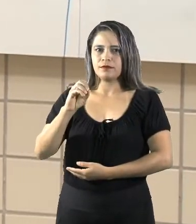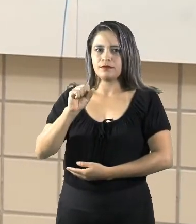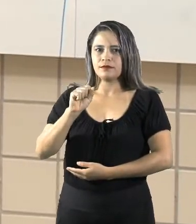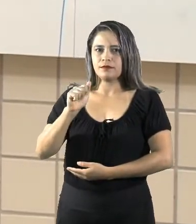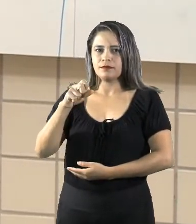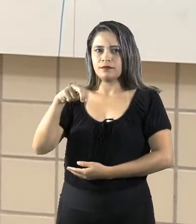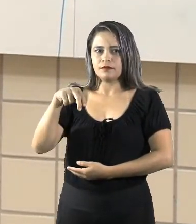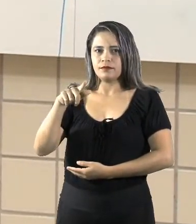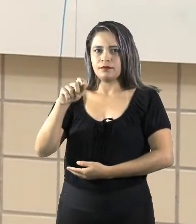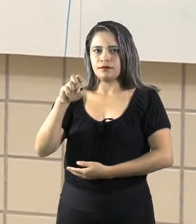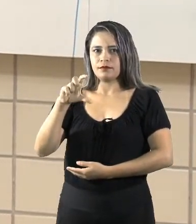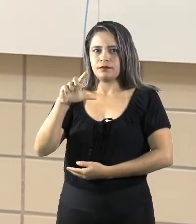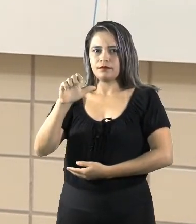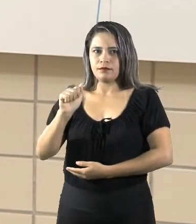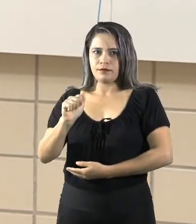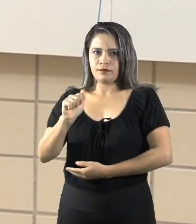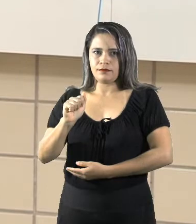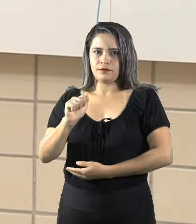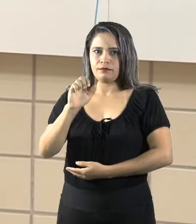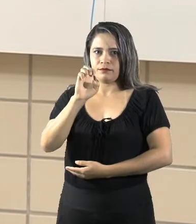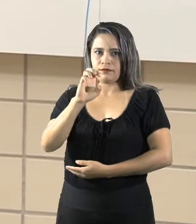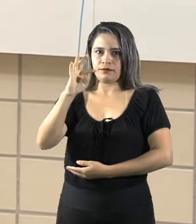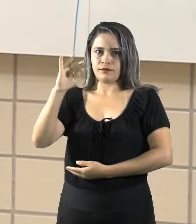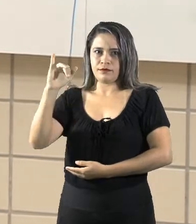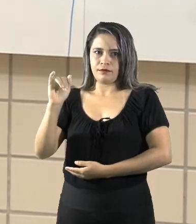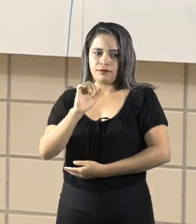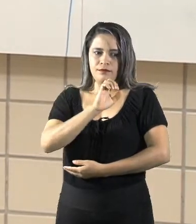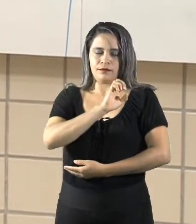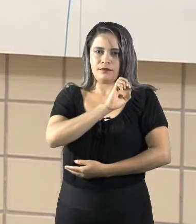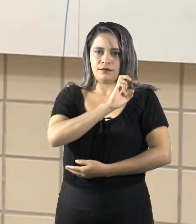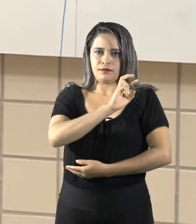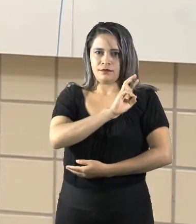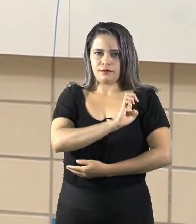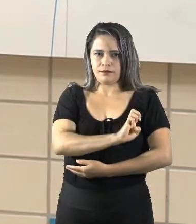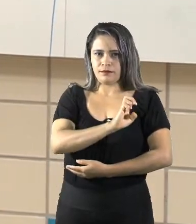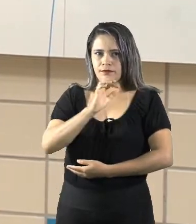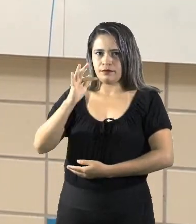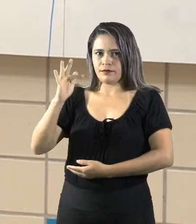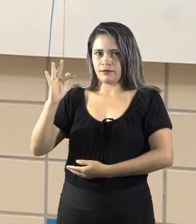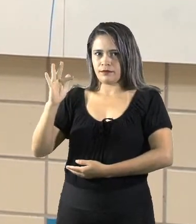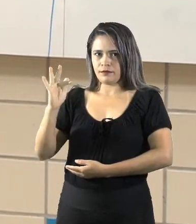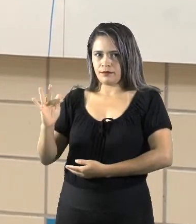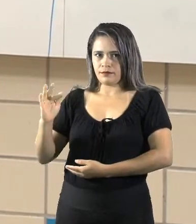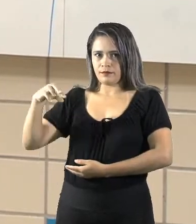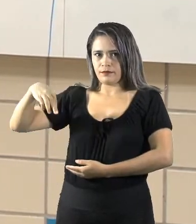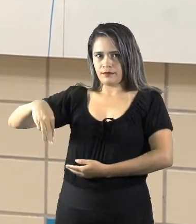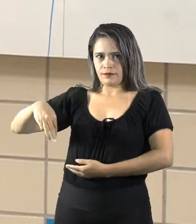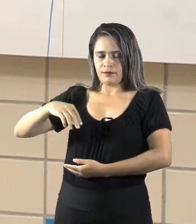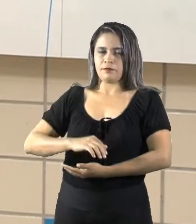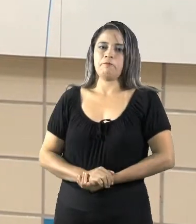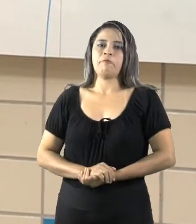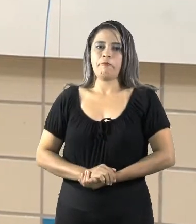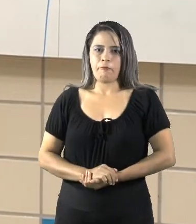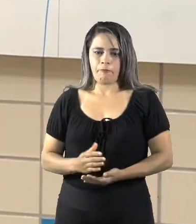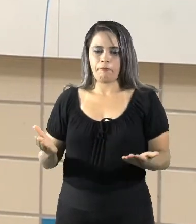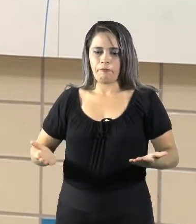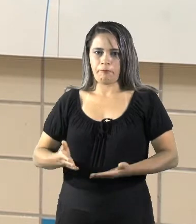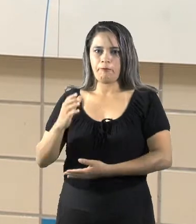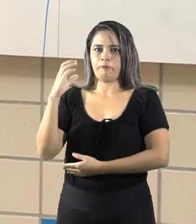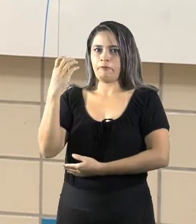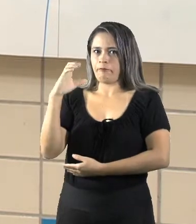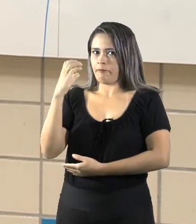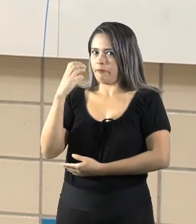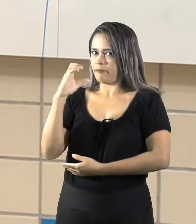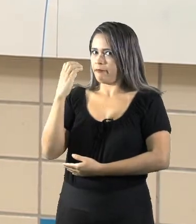Eurídice Ferreira de Melo e hoje nós vamos ter uma aula de ciência diferente.